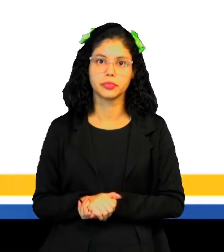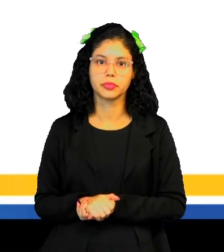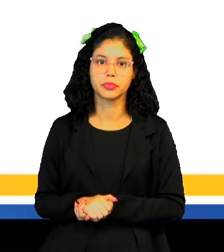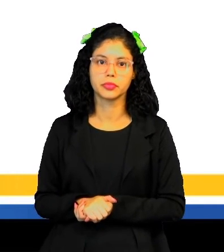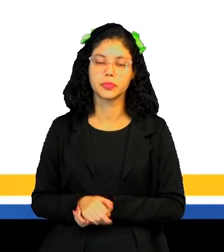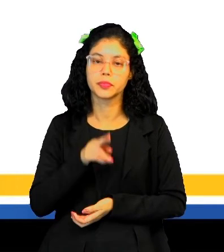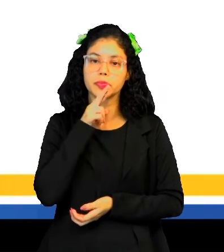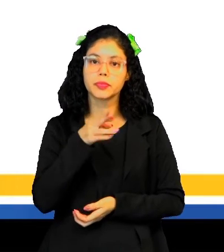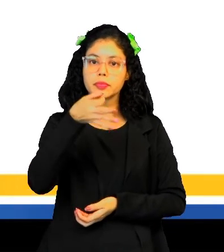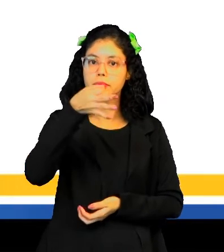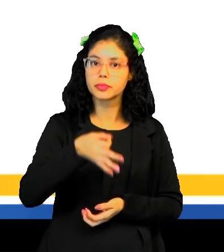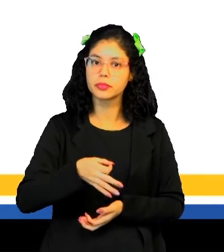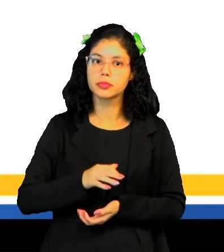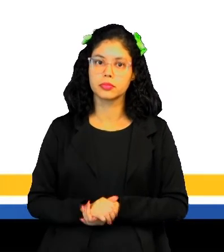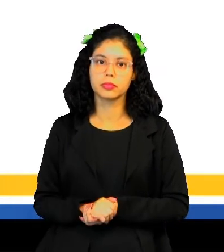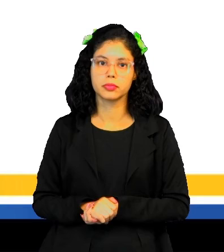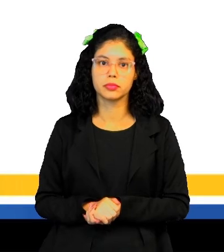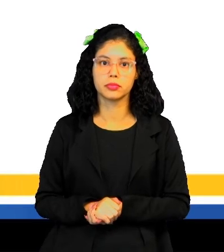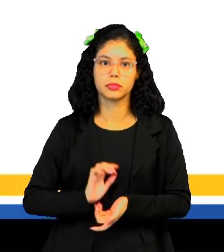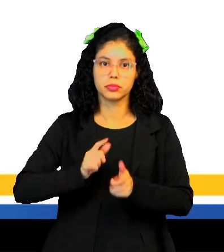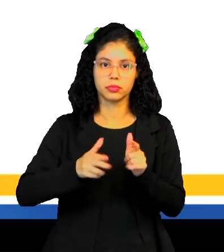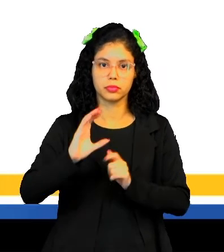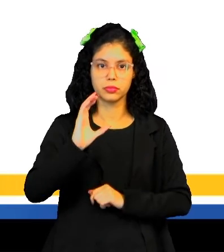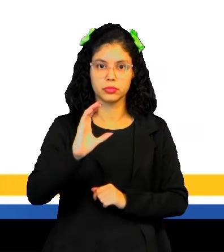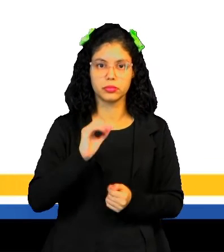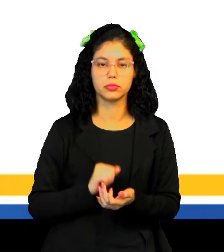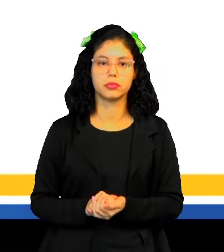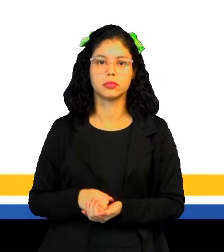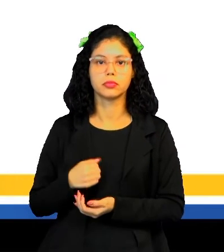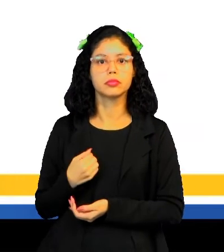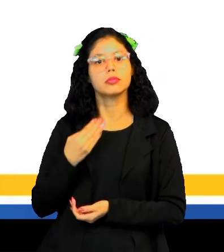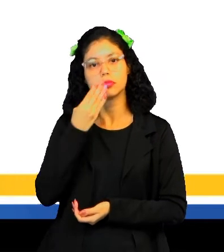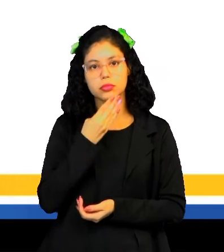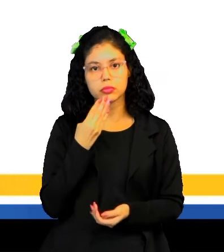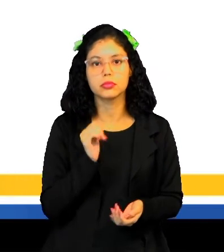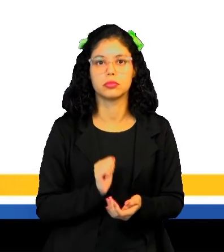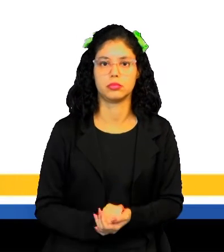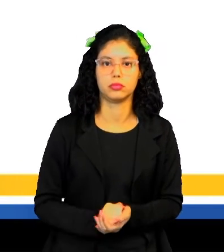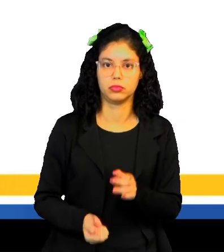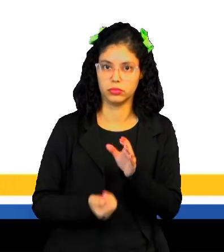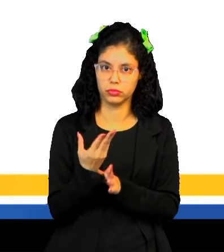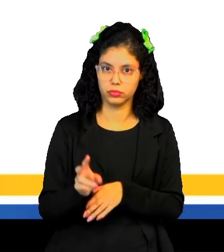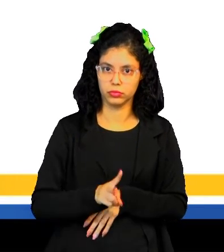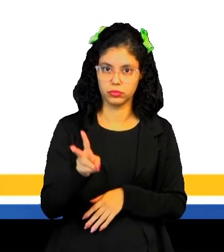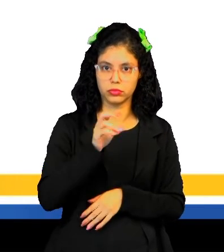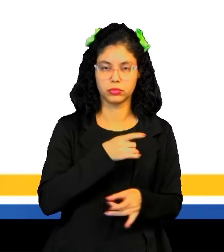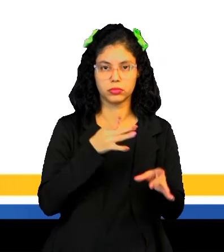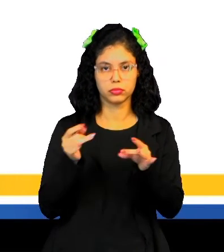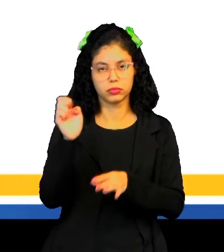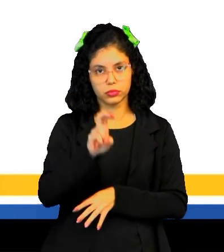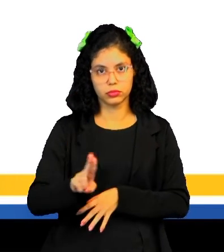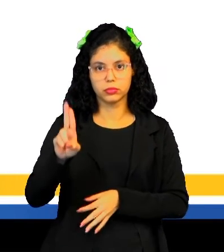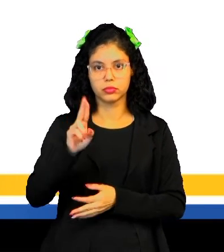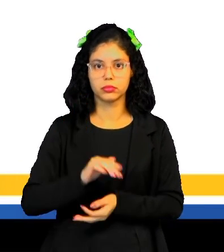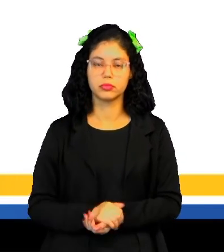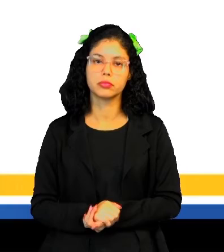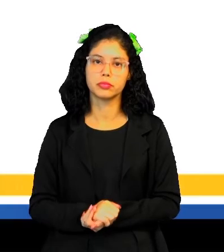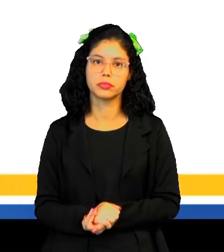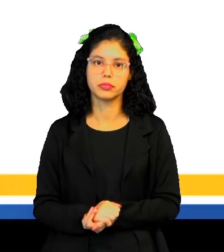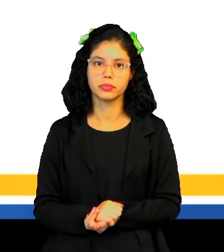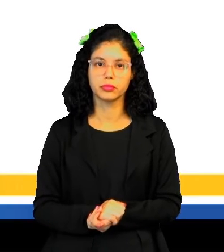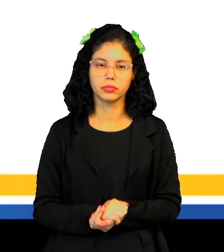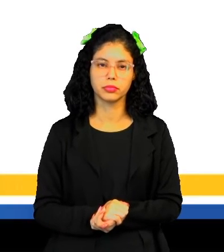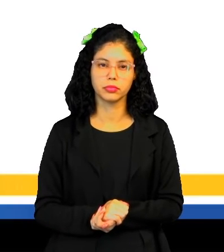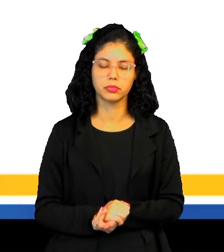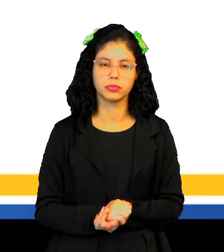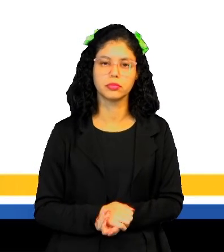E a resposta correta é a letra C. O açúcar era um produto muito valorizado no mercado europeu, né?